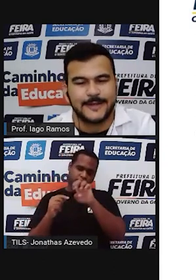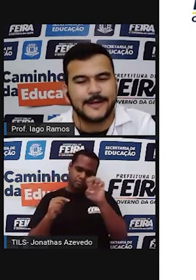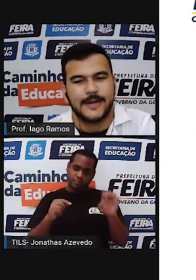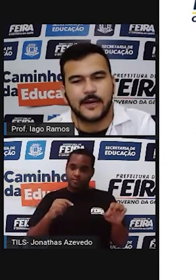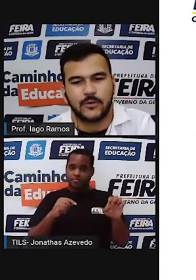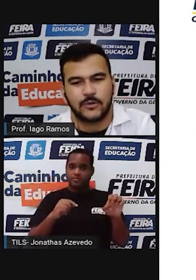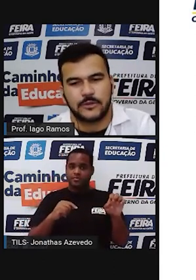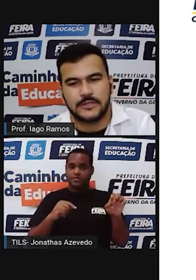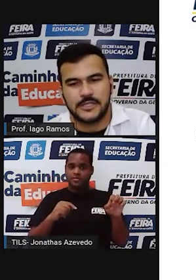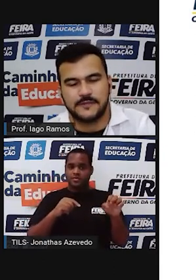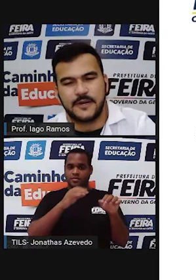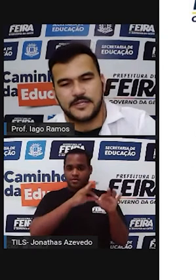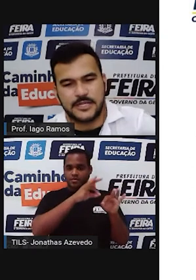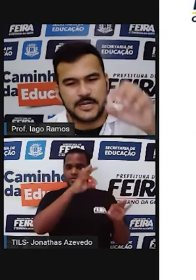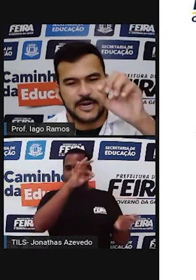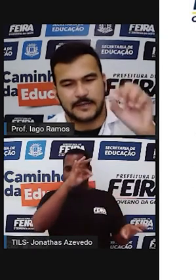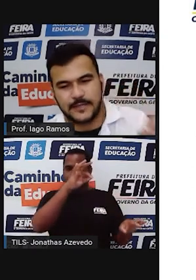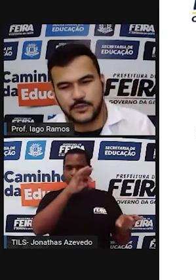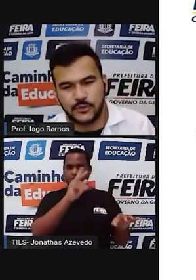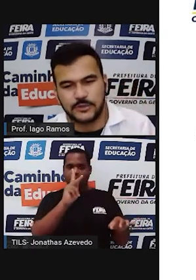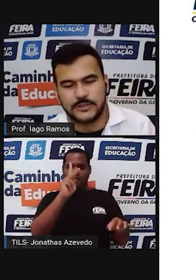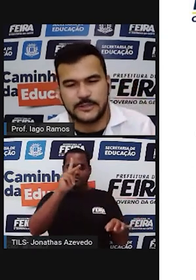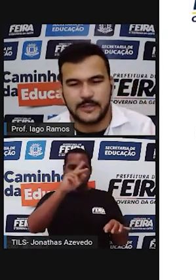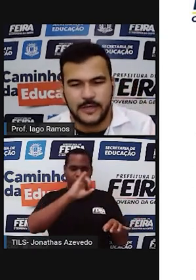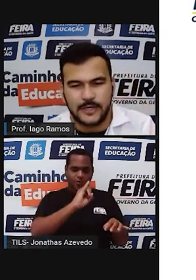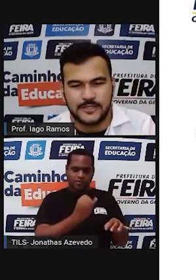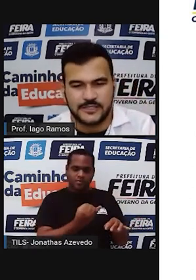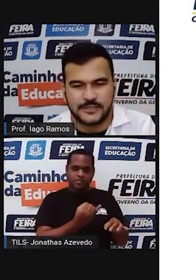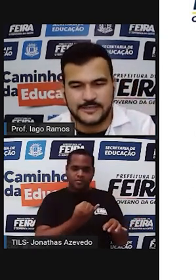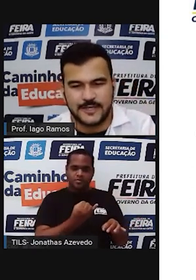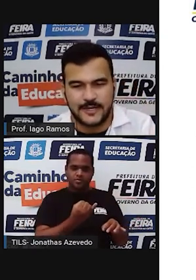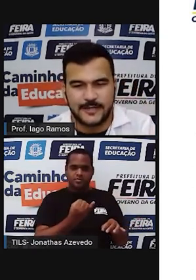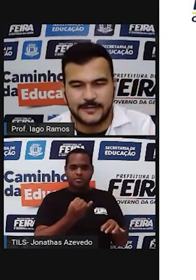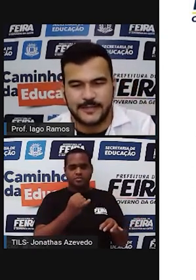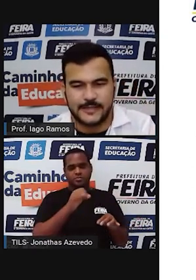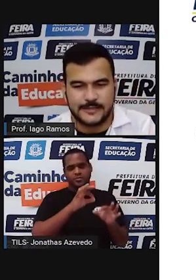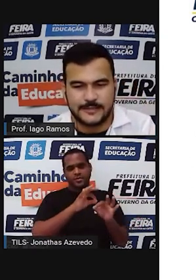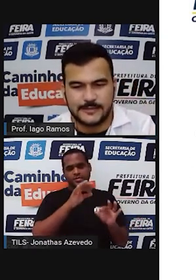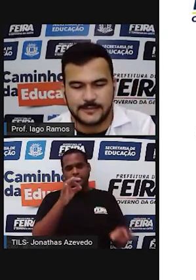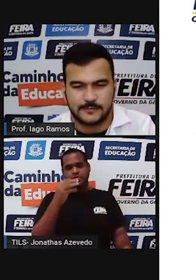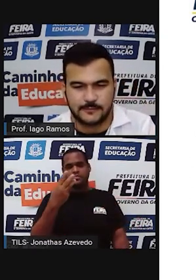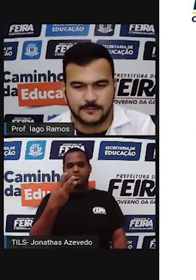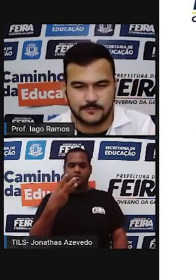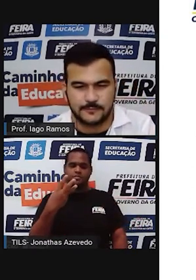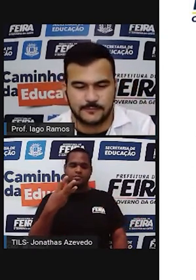que é a corda que vai de K até J a distância é 3